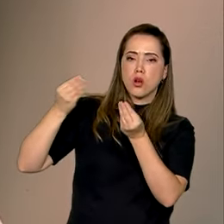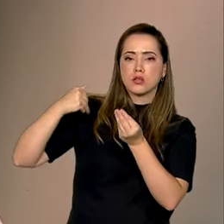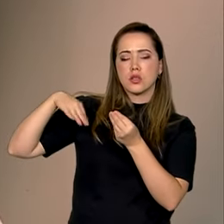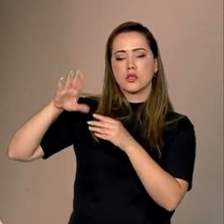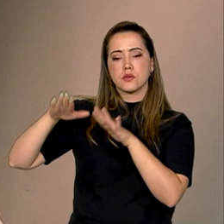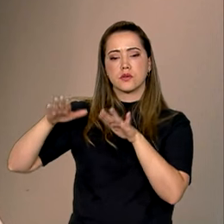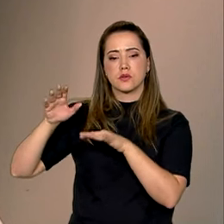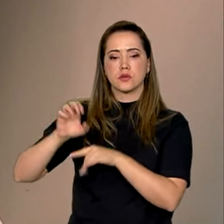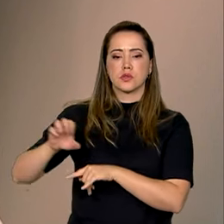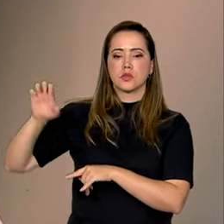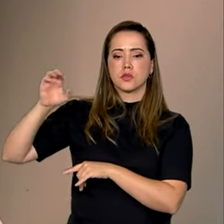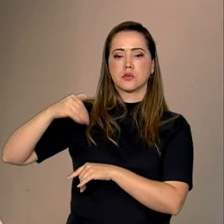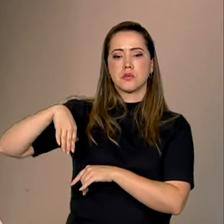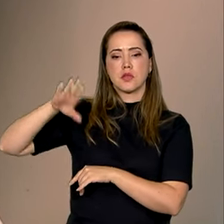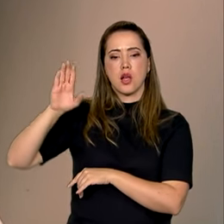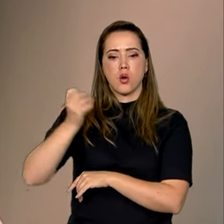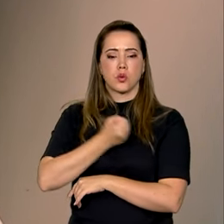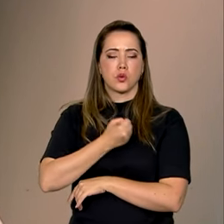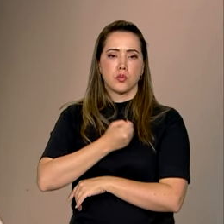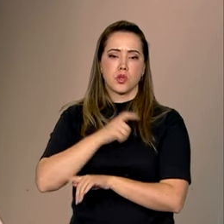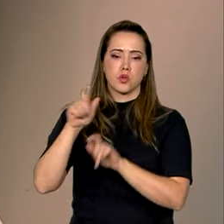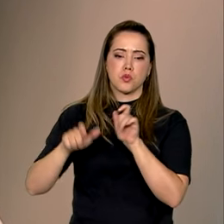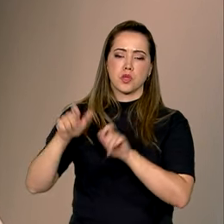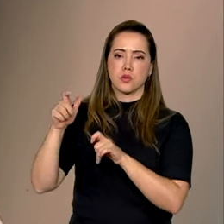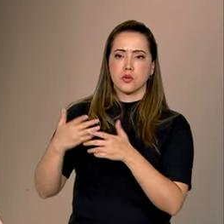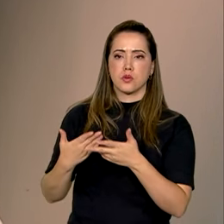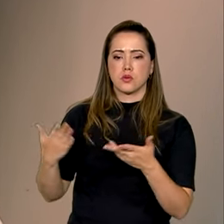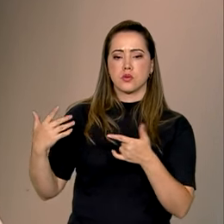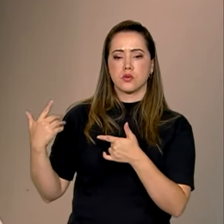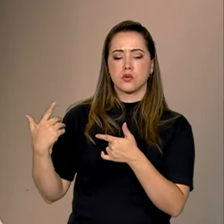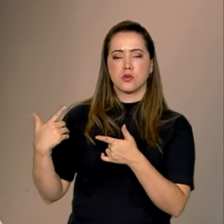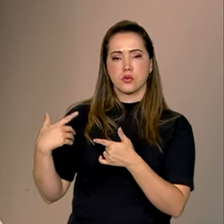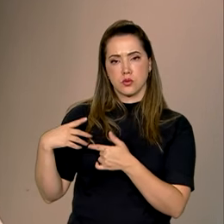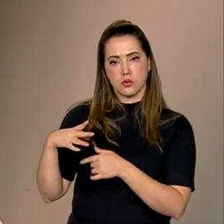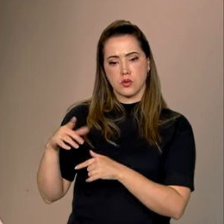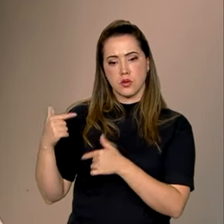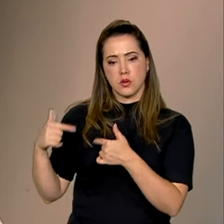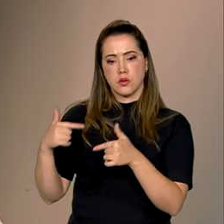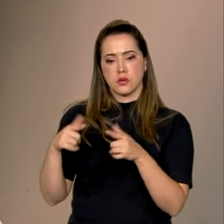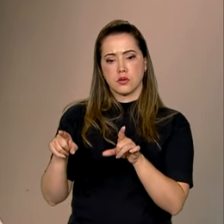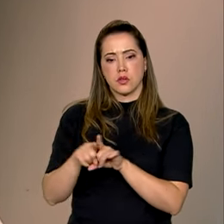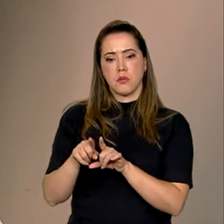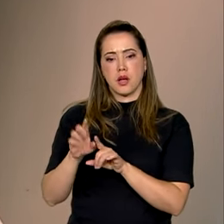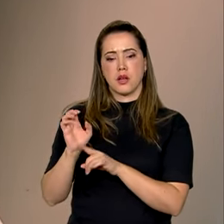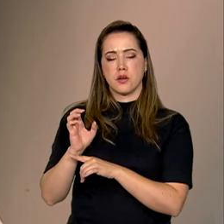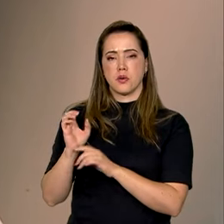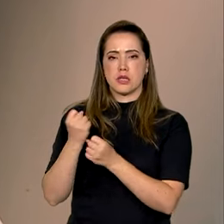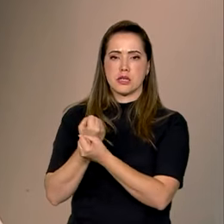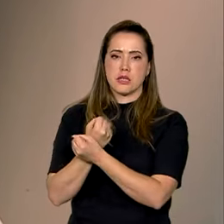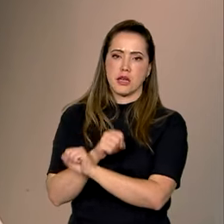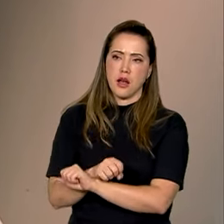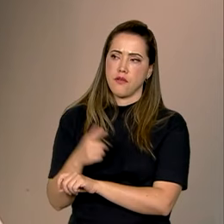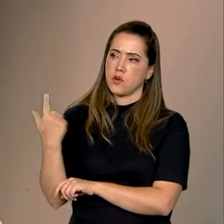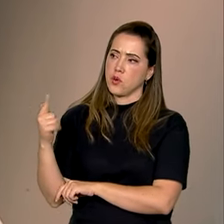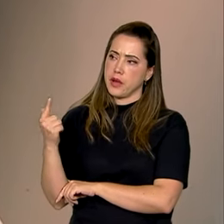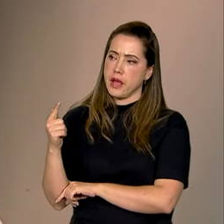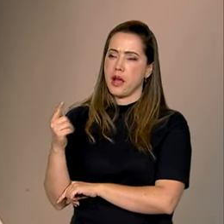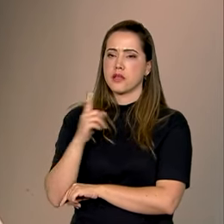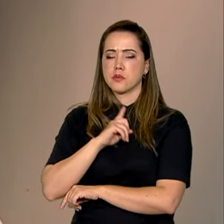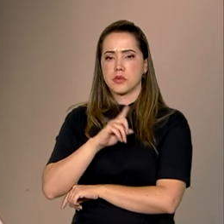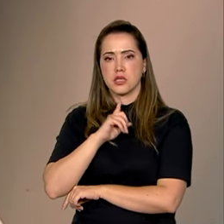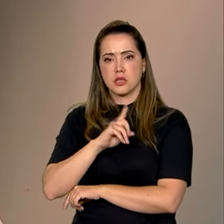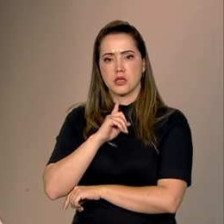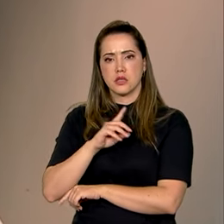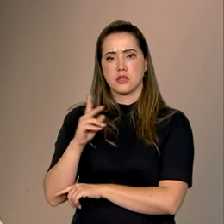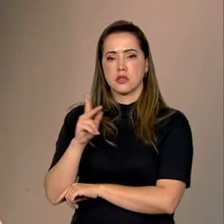estados, parece que tem uma maior incidência de casos de trabalho escravo, como Goiás, Minas Gerais, São Paulo, Rio